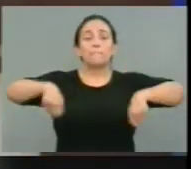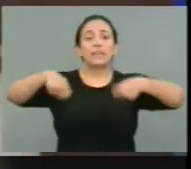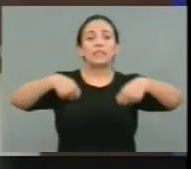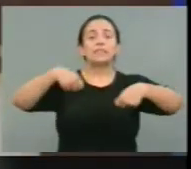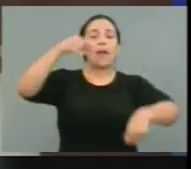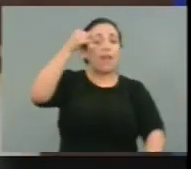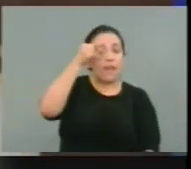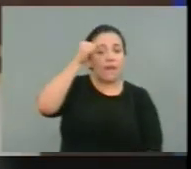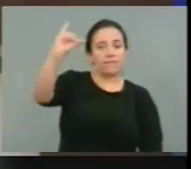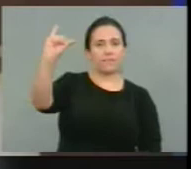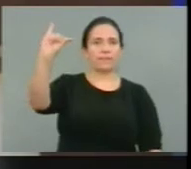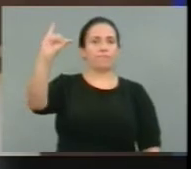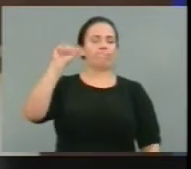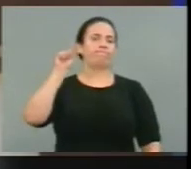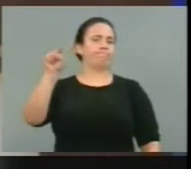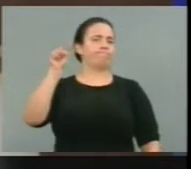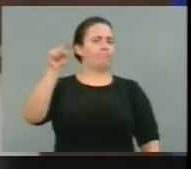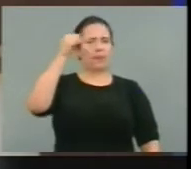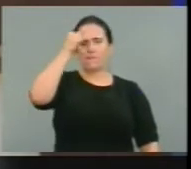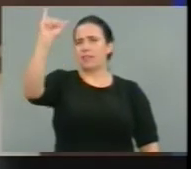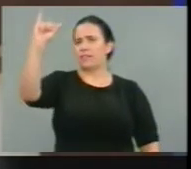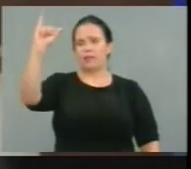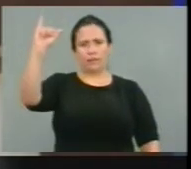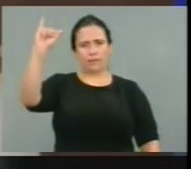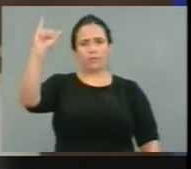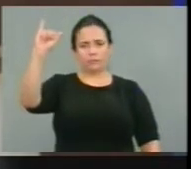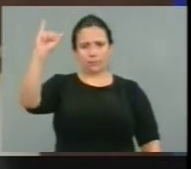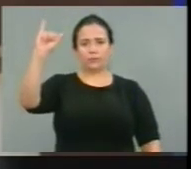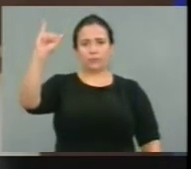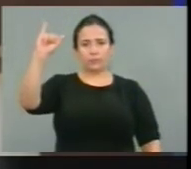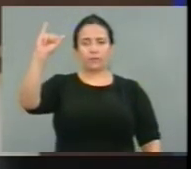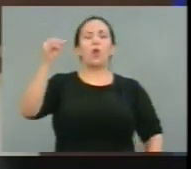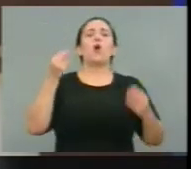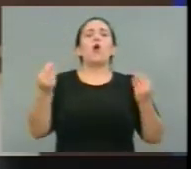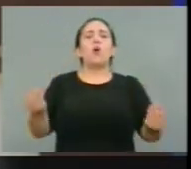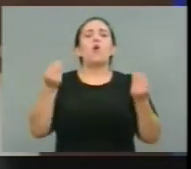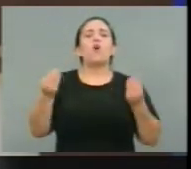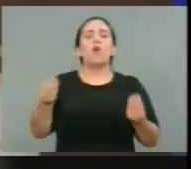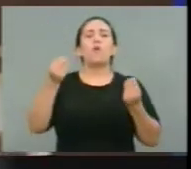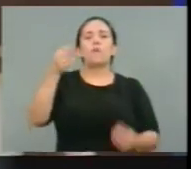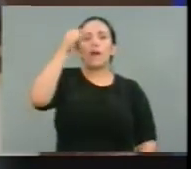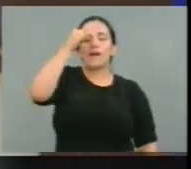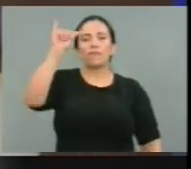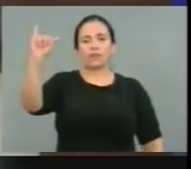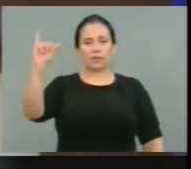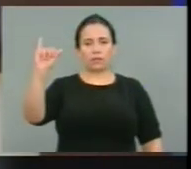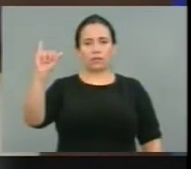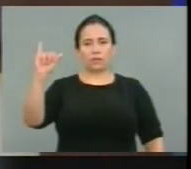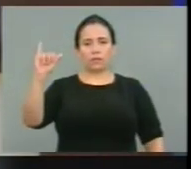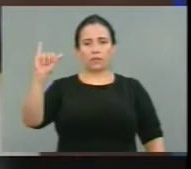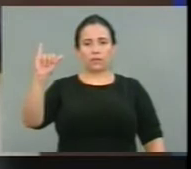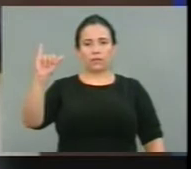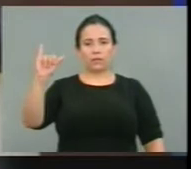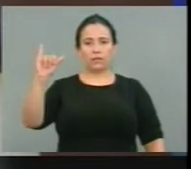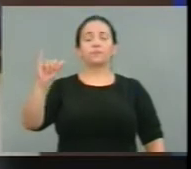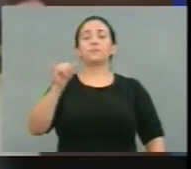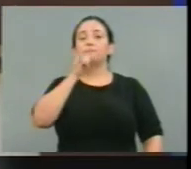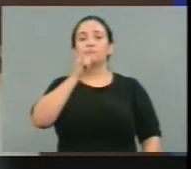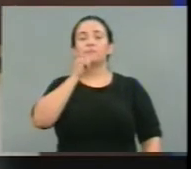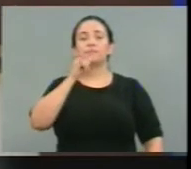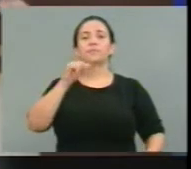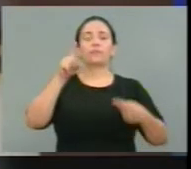É prevenir. Veja só. Veja só. A prevenção, como foi que Diadema, Medellín,